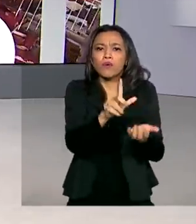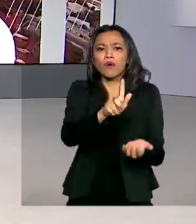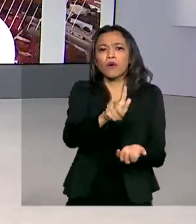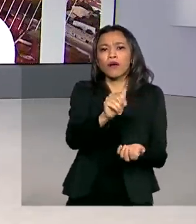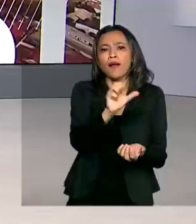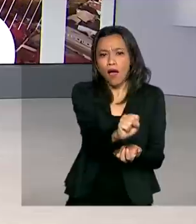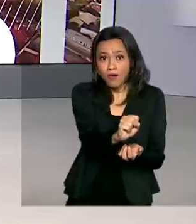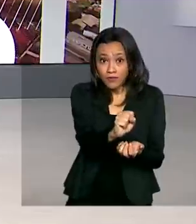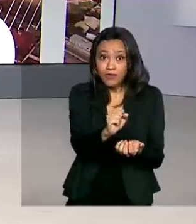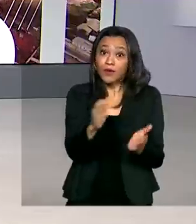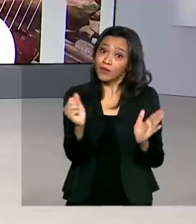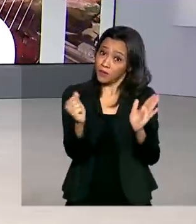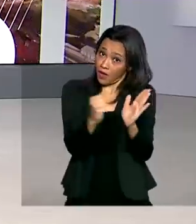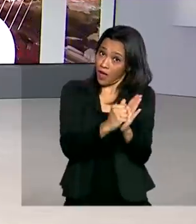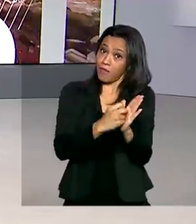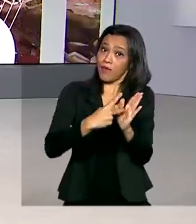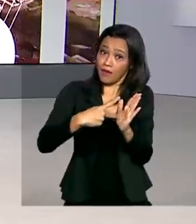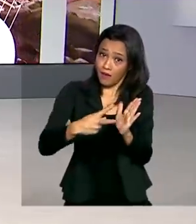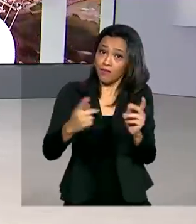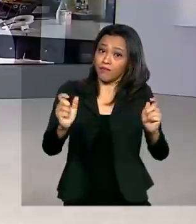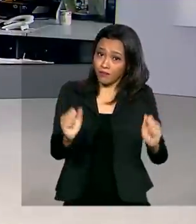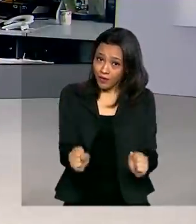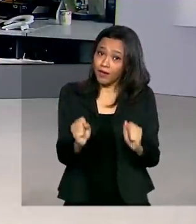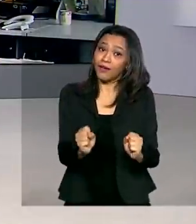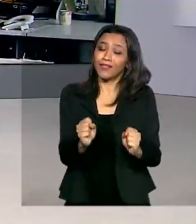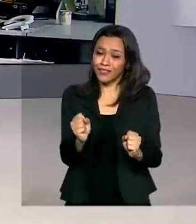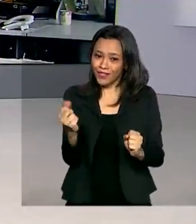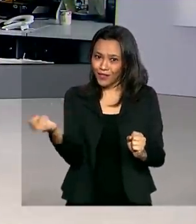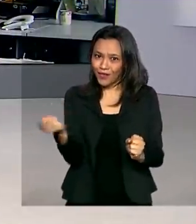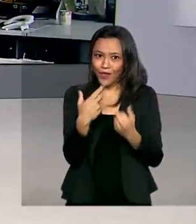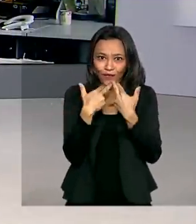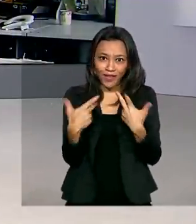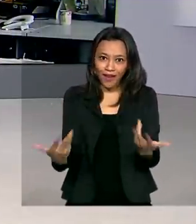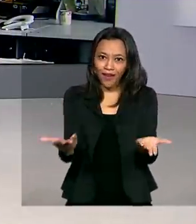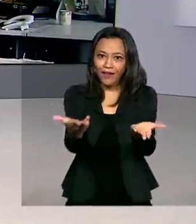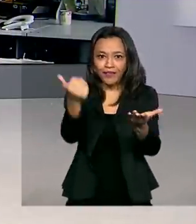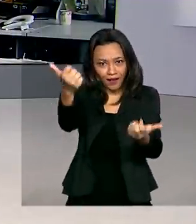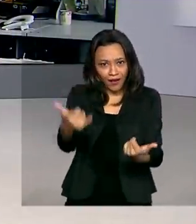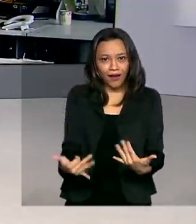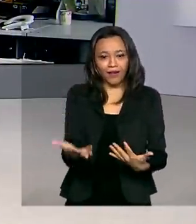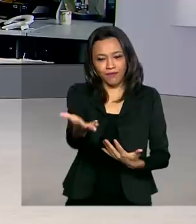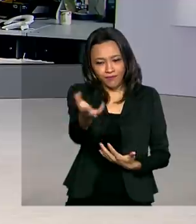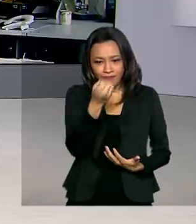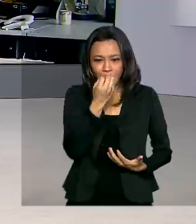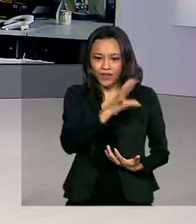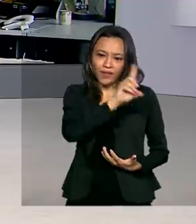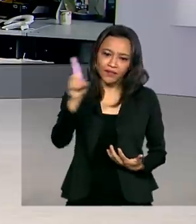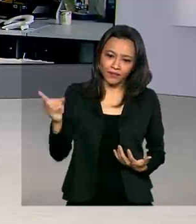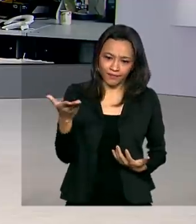cartão virtual do aplicativo. Vamos falar sobre essa novidade com Maurício de Almeida. Oi, Maurício, bom dia!